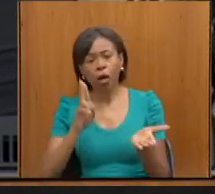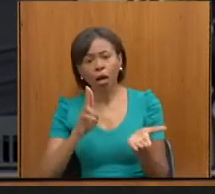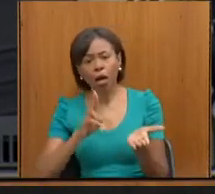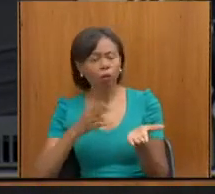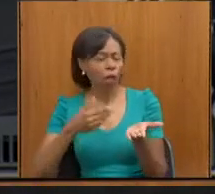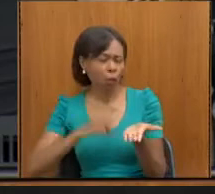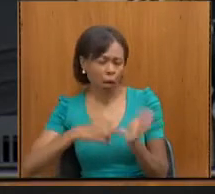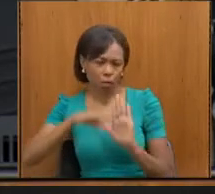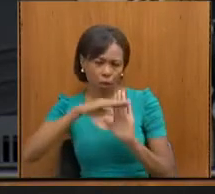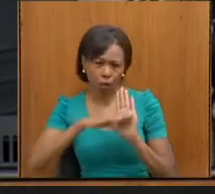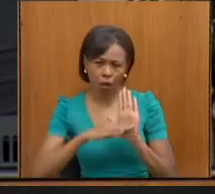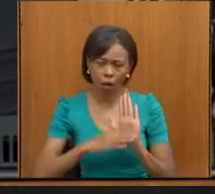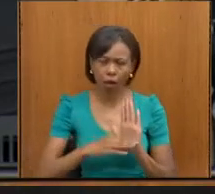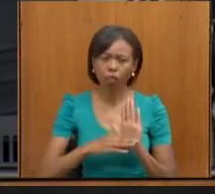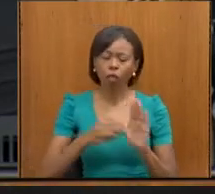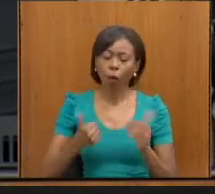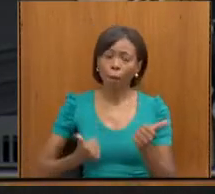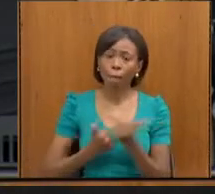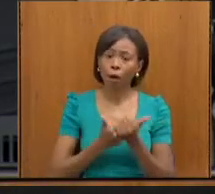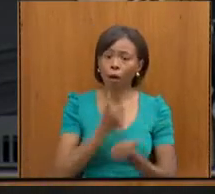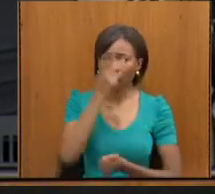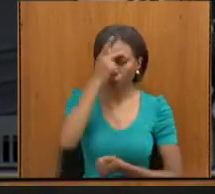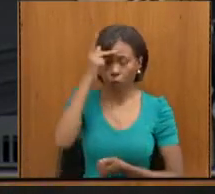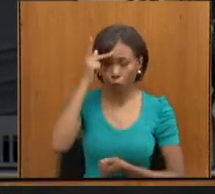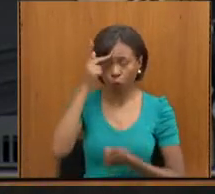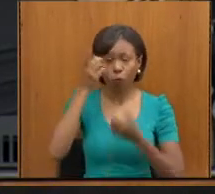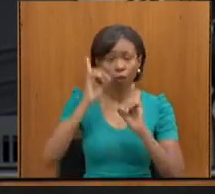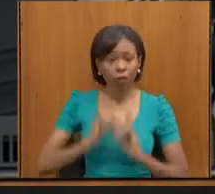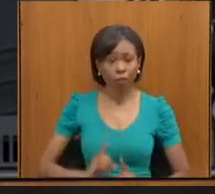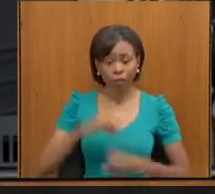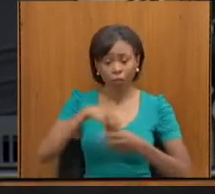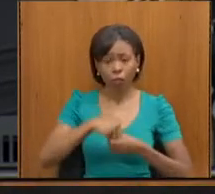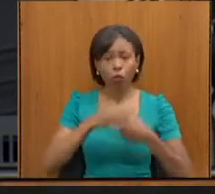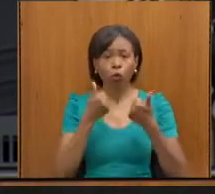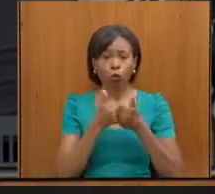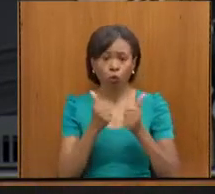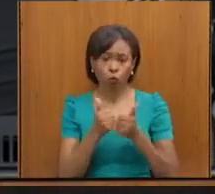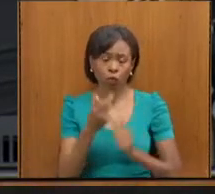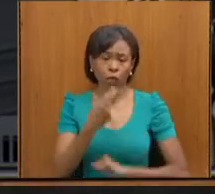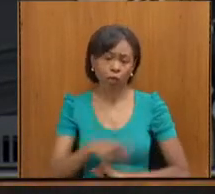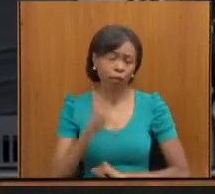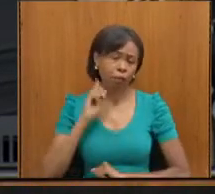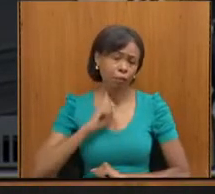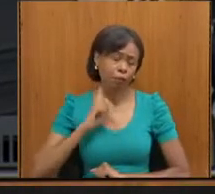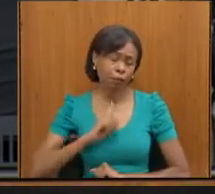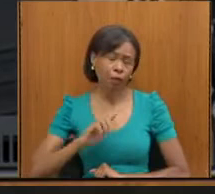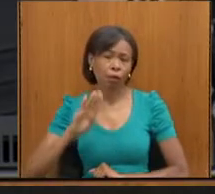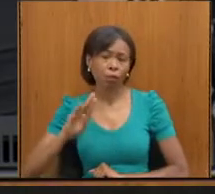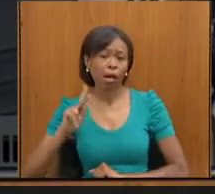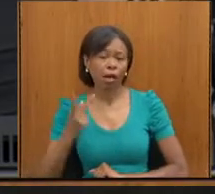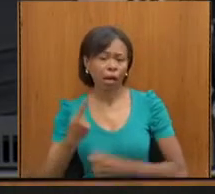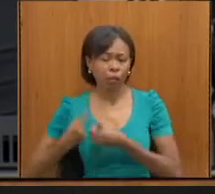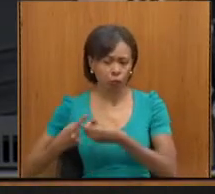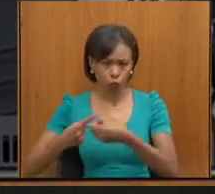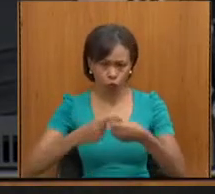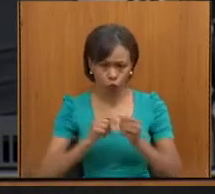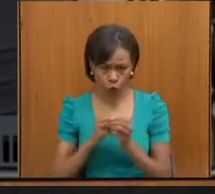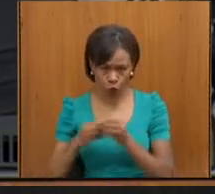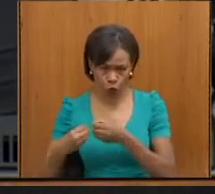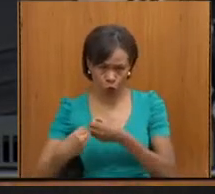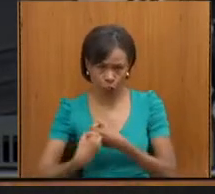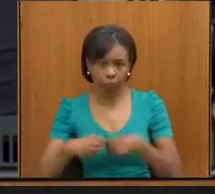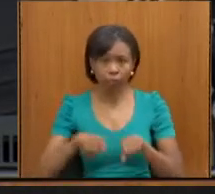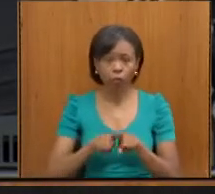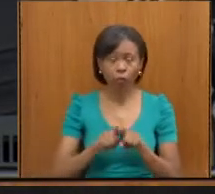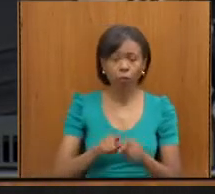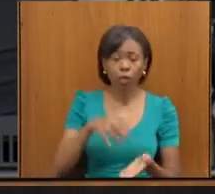pessoas com deficiência no transporte coletivo público de Belo Horizonte e região metropolitana, manutenção das centrais de